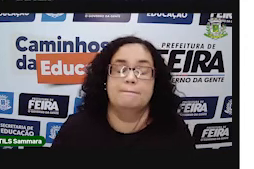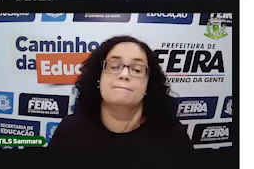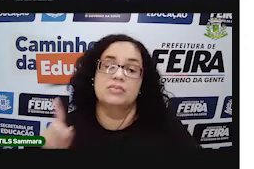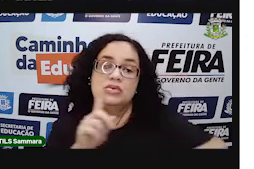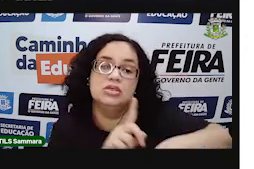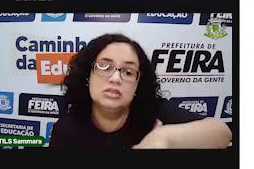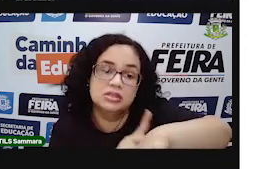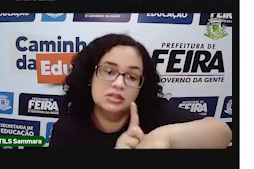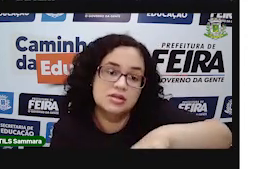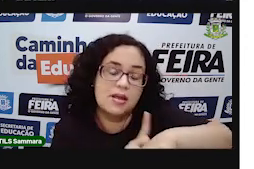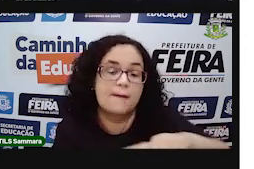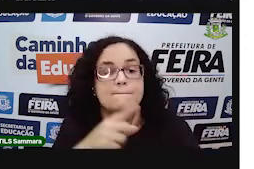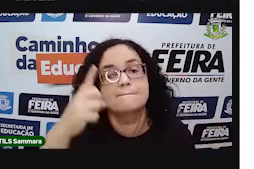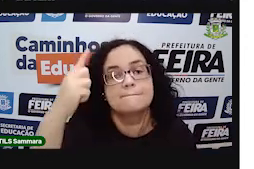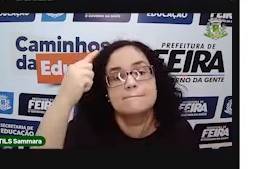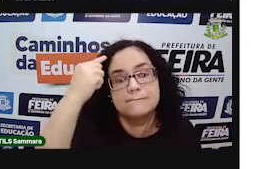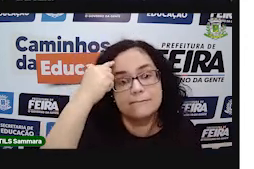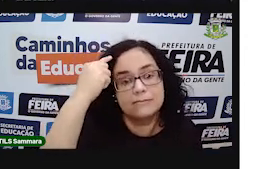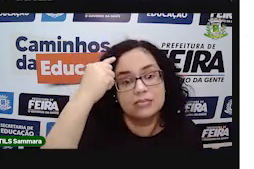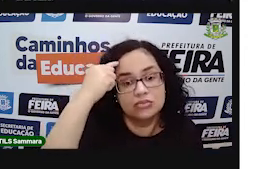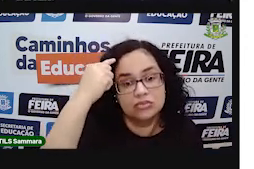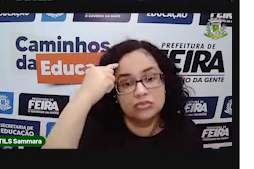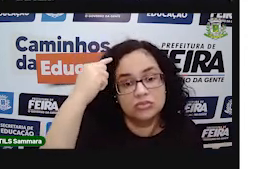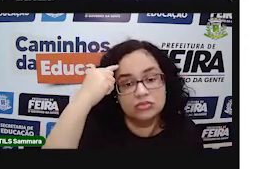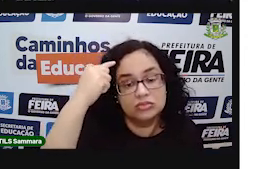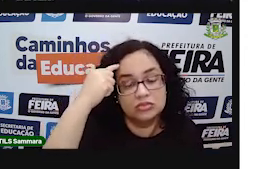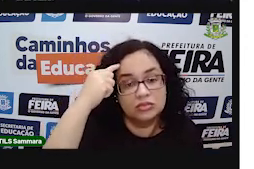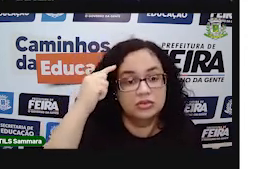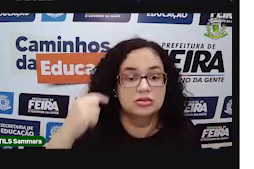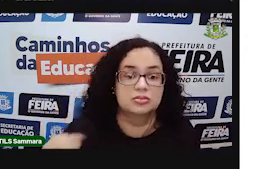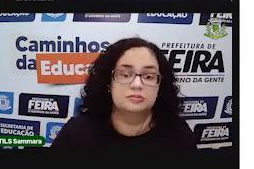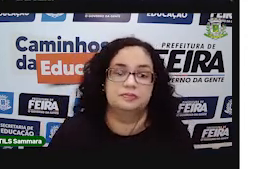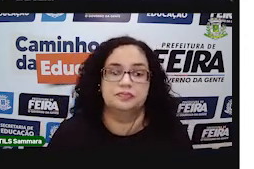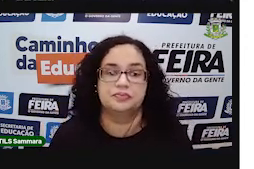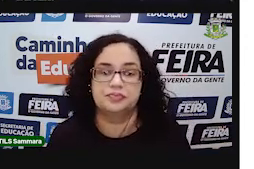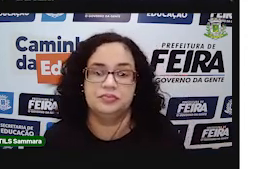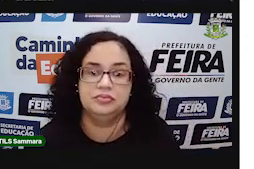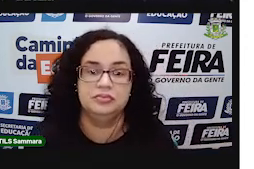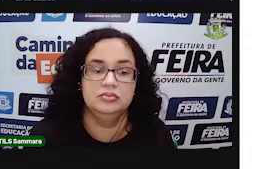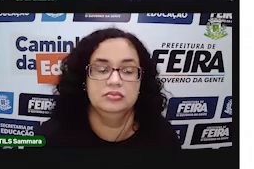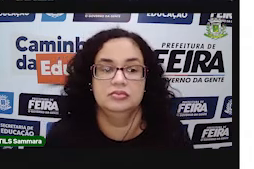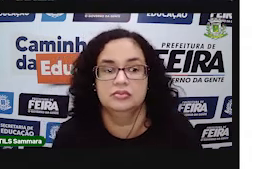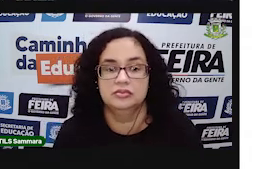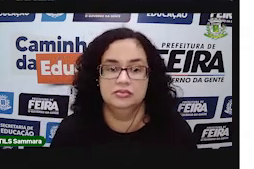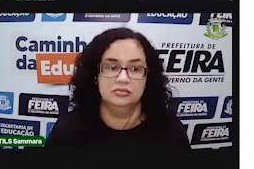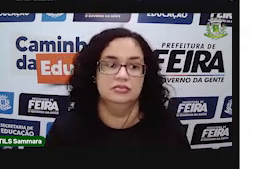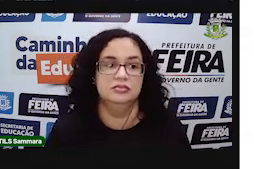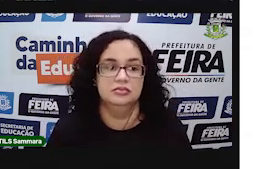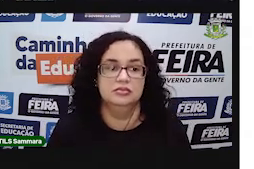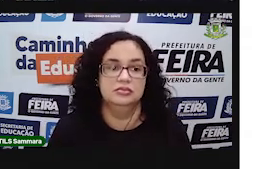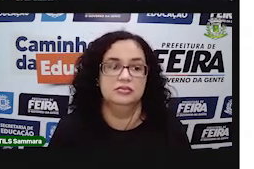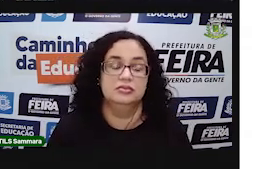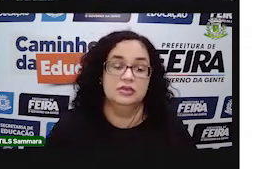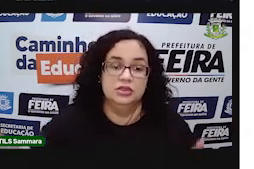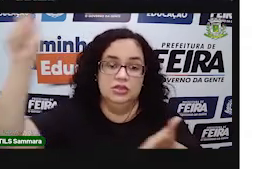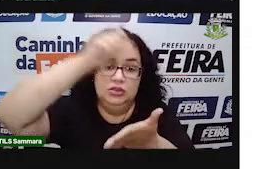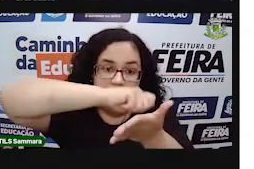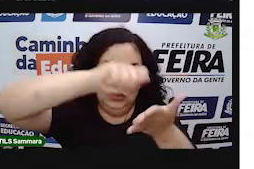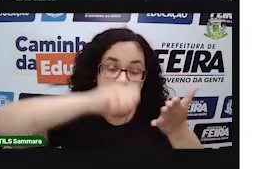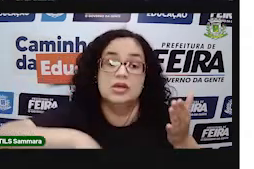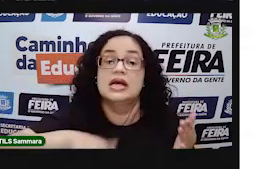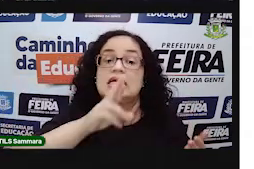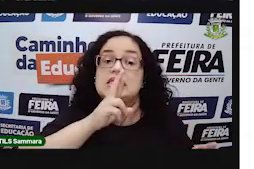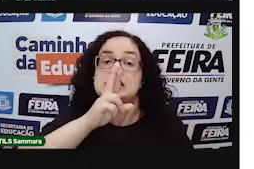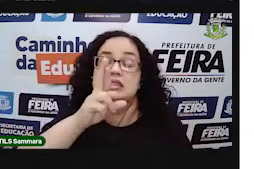aquele tempinho para você pensar, para você raciocinar, e aí anotar sua